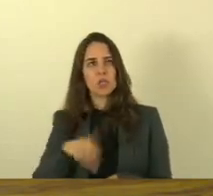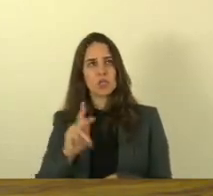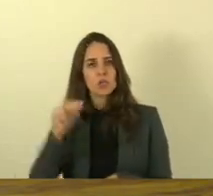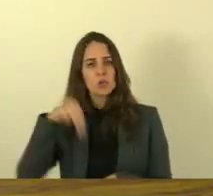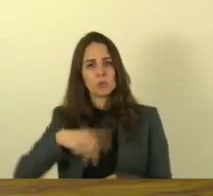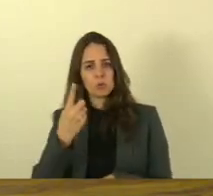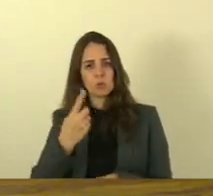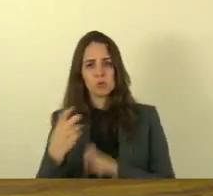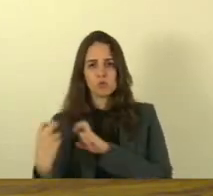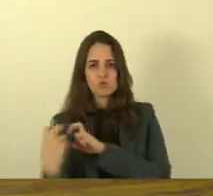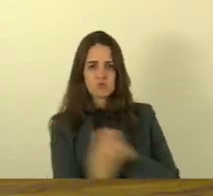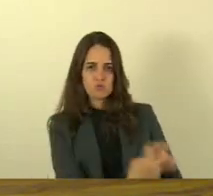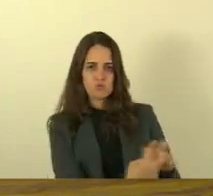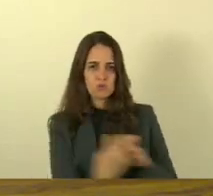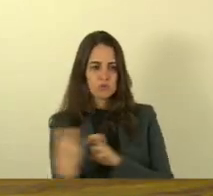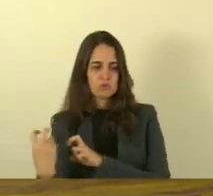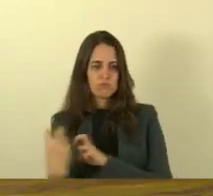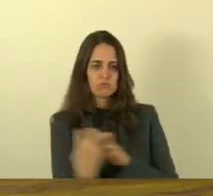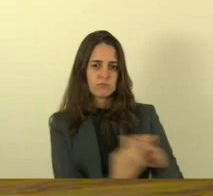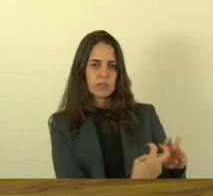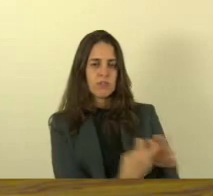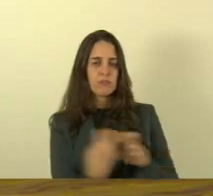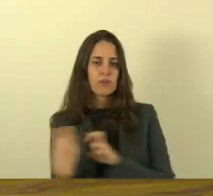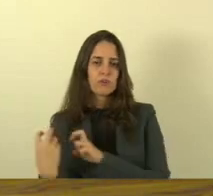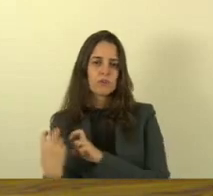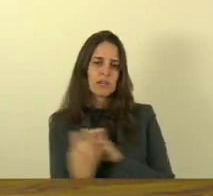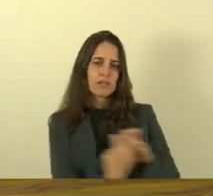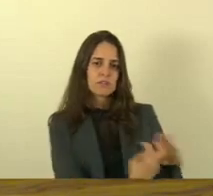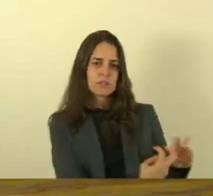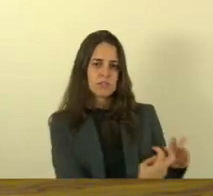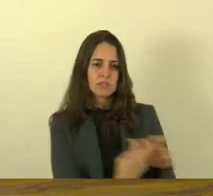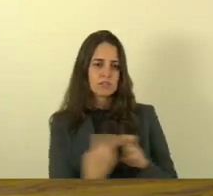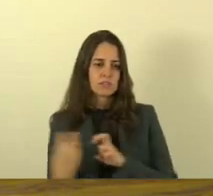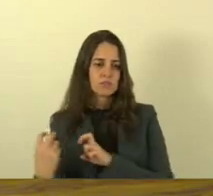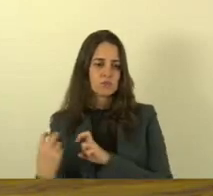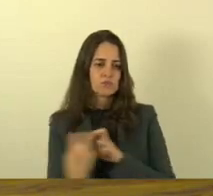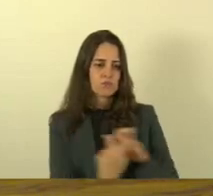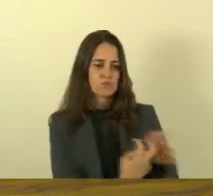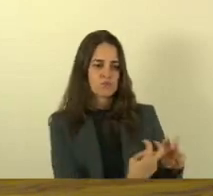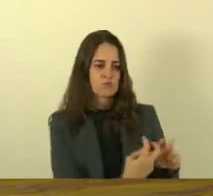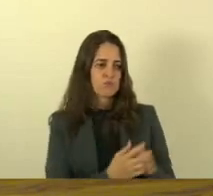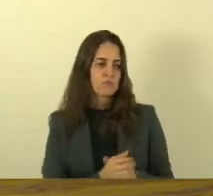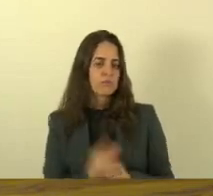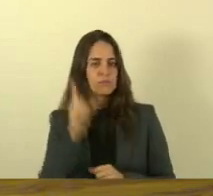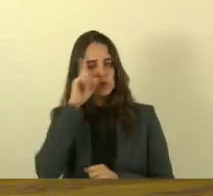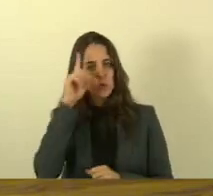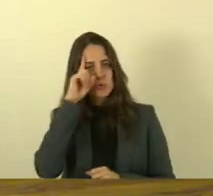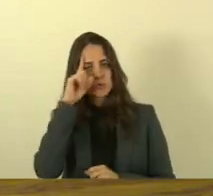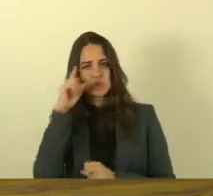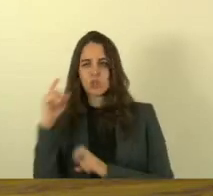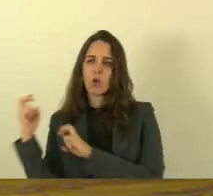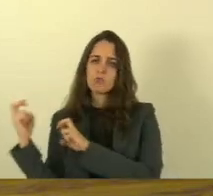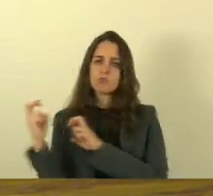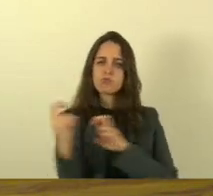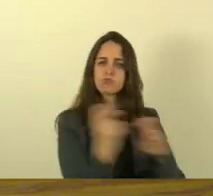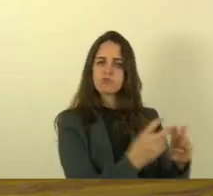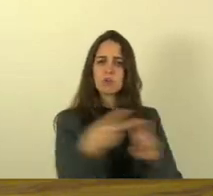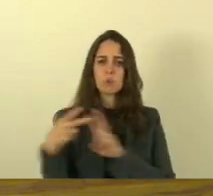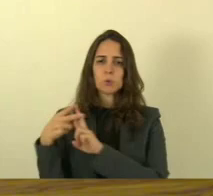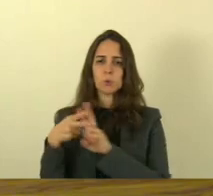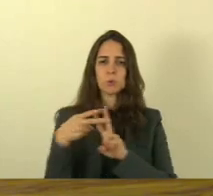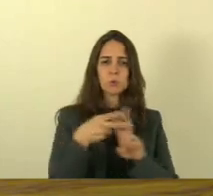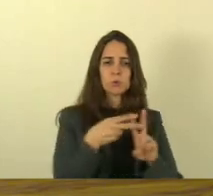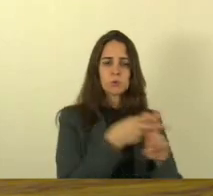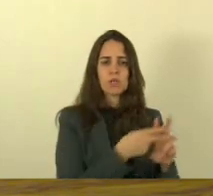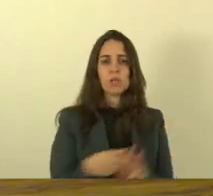e nós todos os dias éramos impactados por essa pela construção do